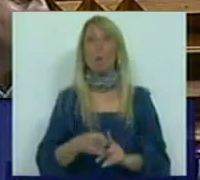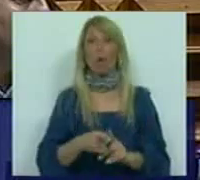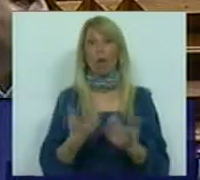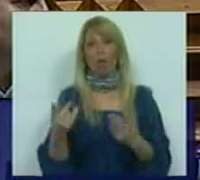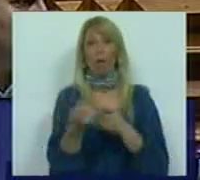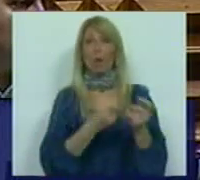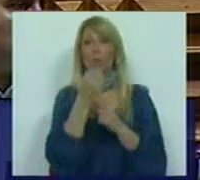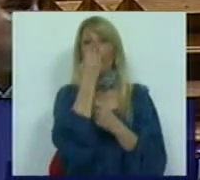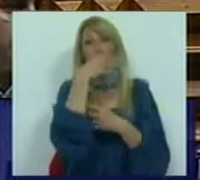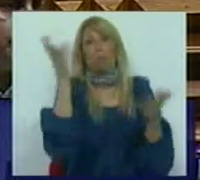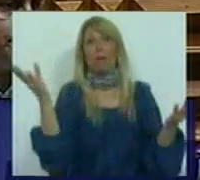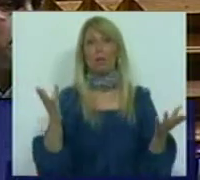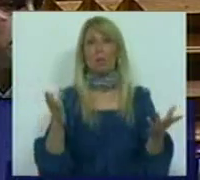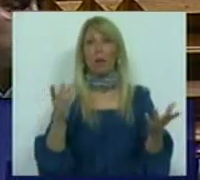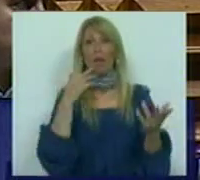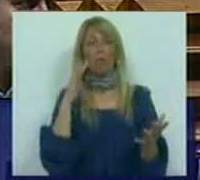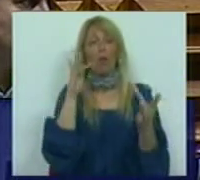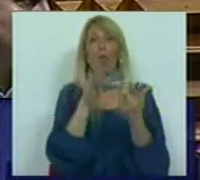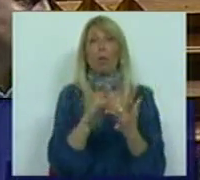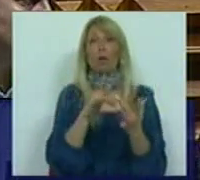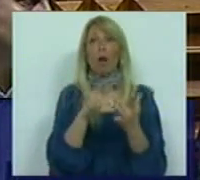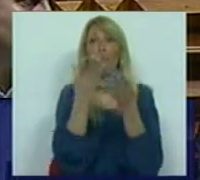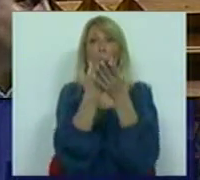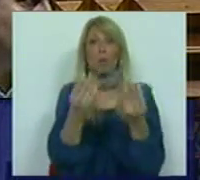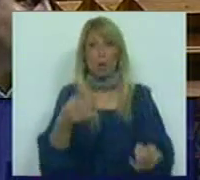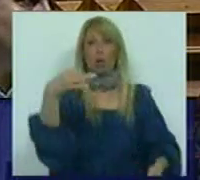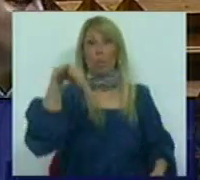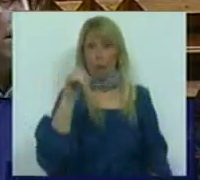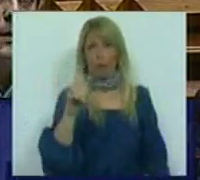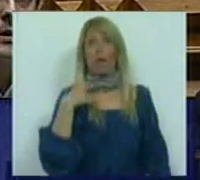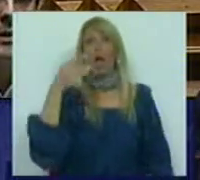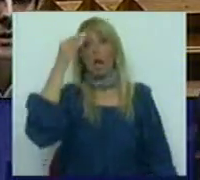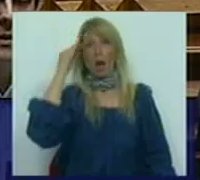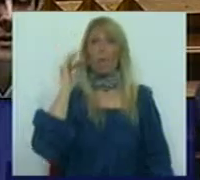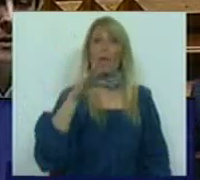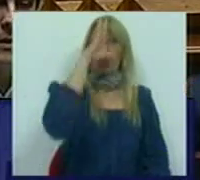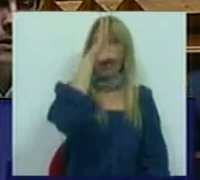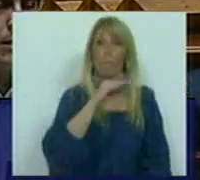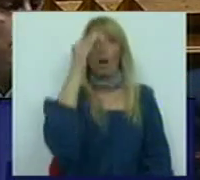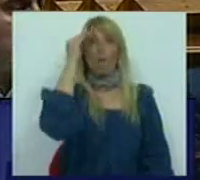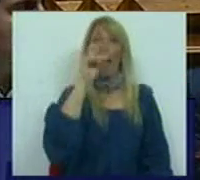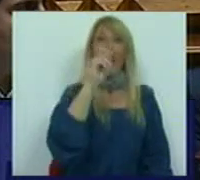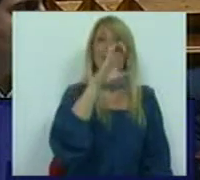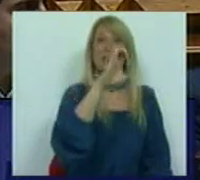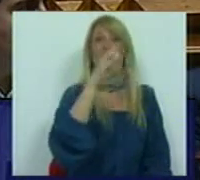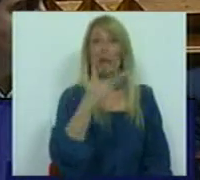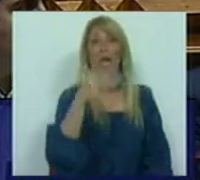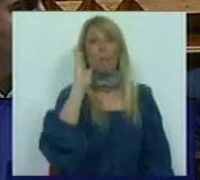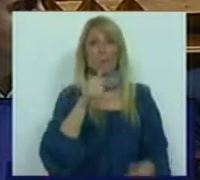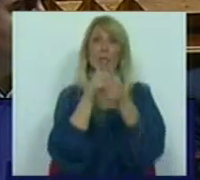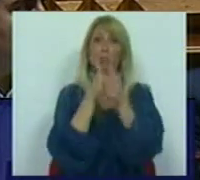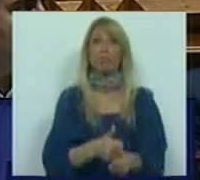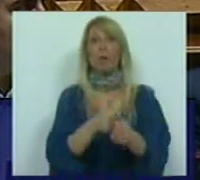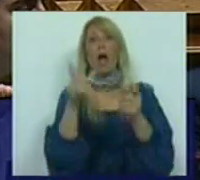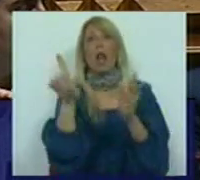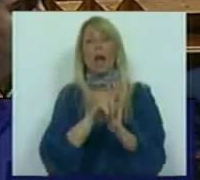oportunidade de contactar com uma resolução do Partido Socialista que recomendava ao Governo, que recomendasse à ACT, que aplicasse a lei. Foi o que